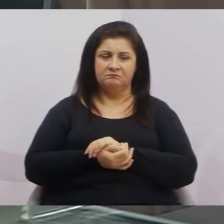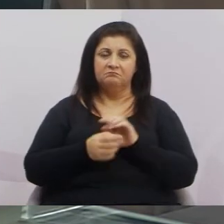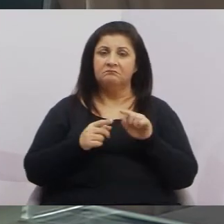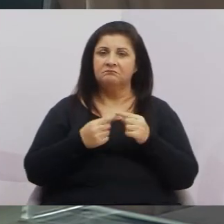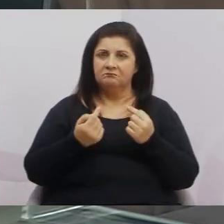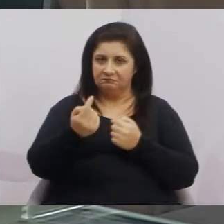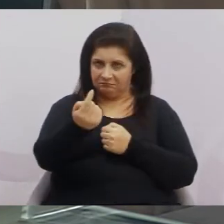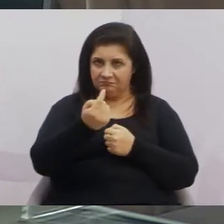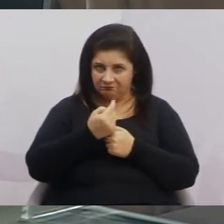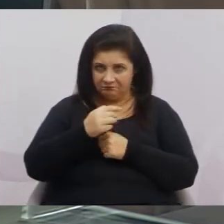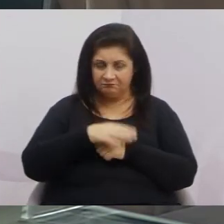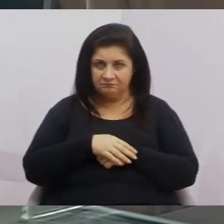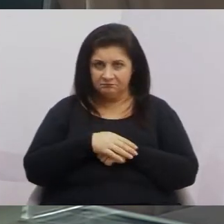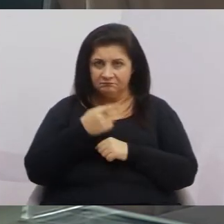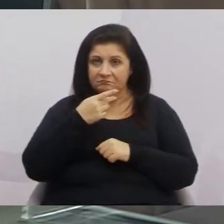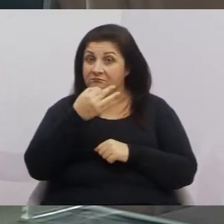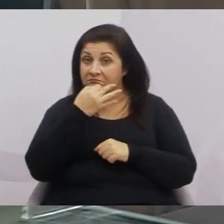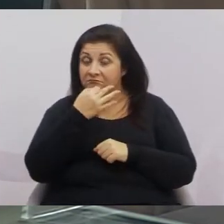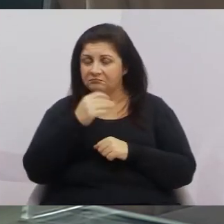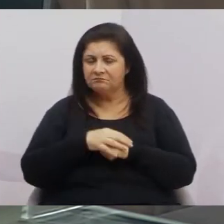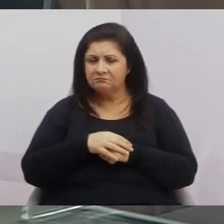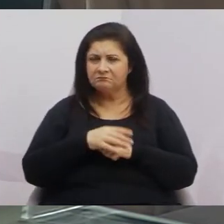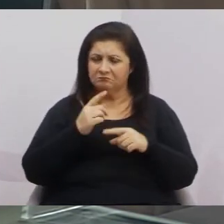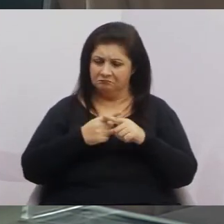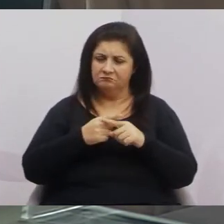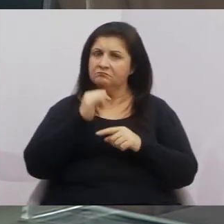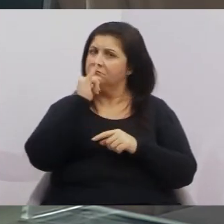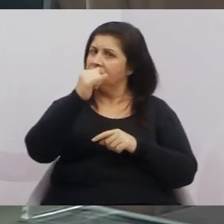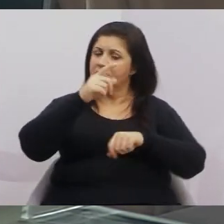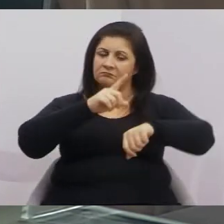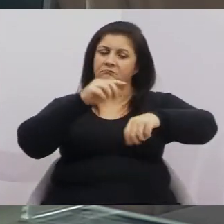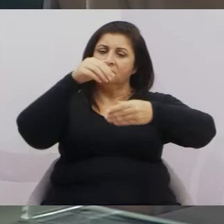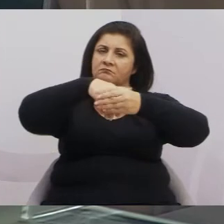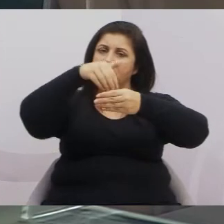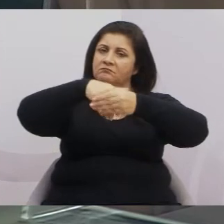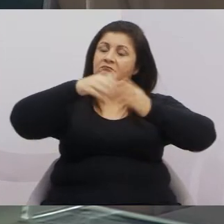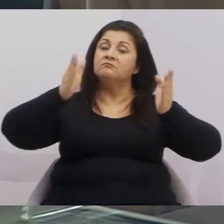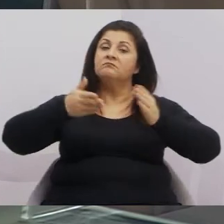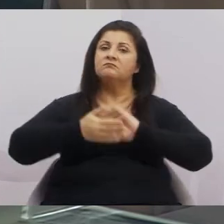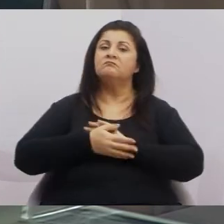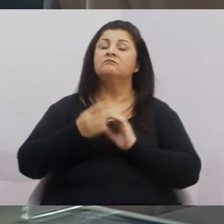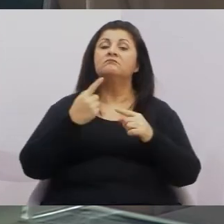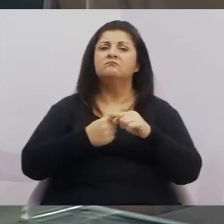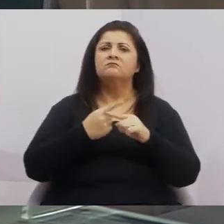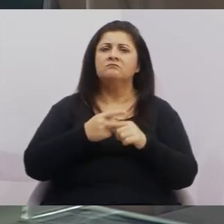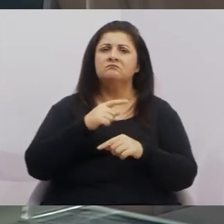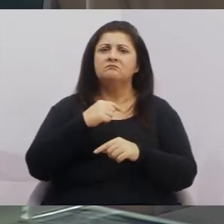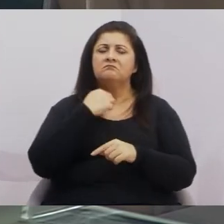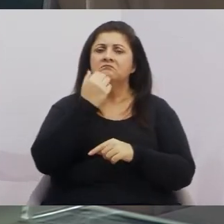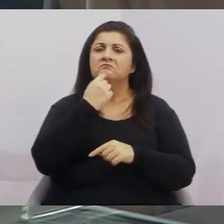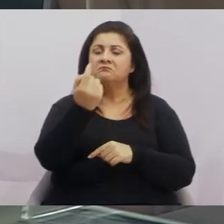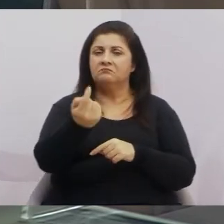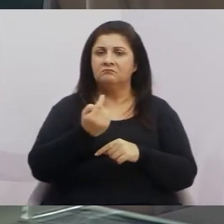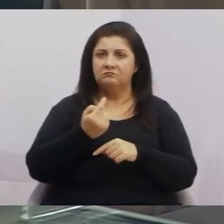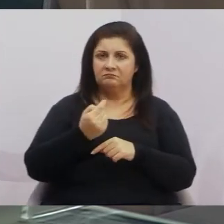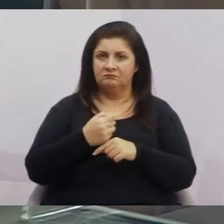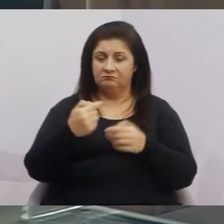aqui para questionar porque sabia que a votação era hoje. Por que não veio aqui questionar conosco?